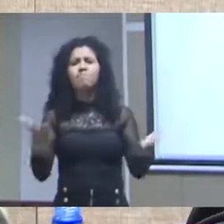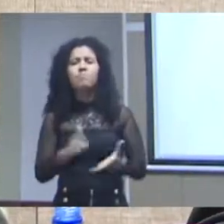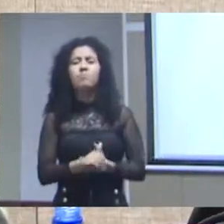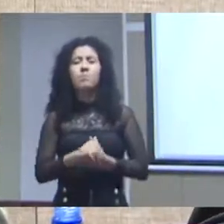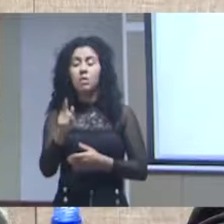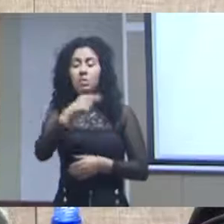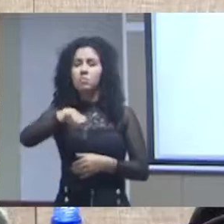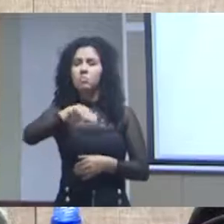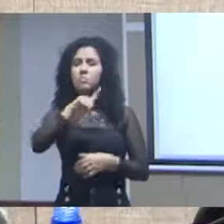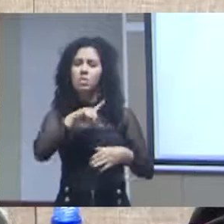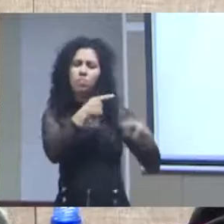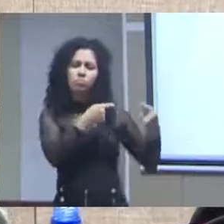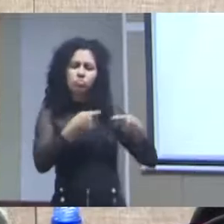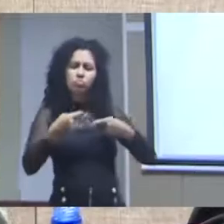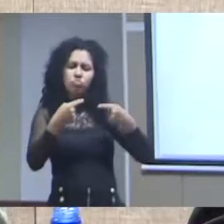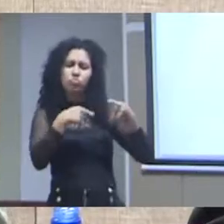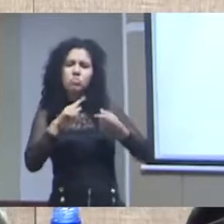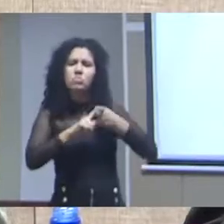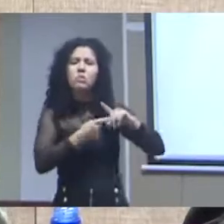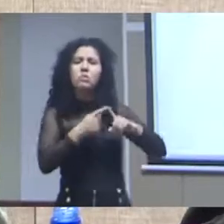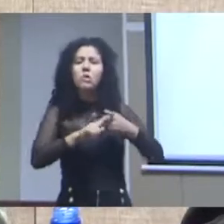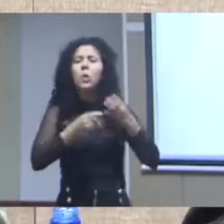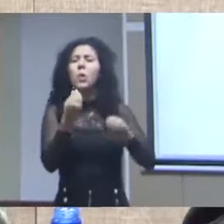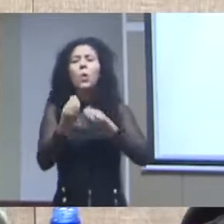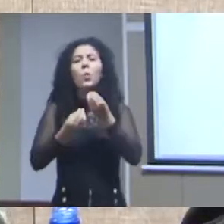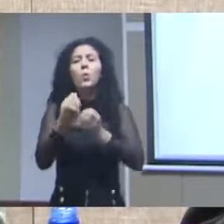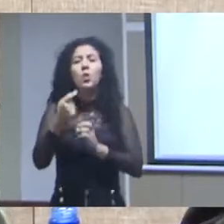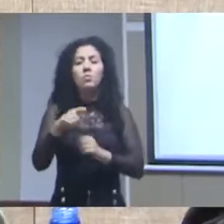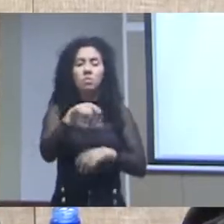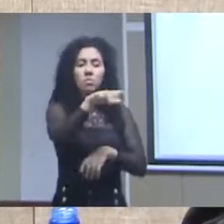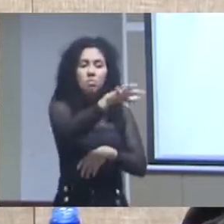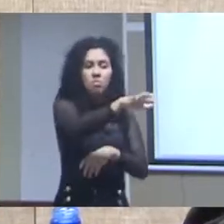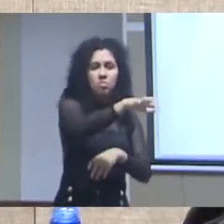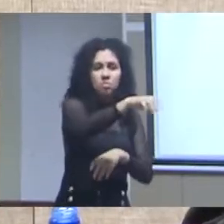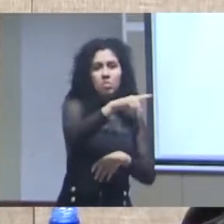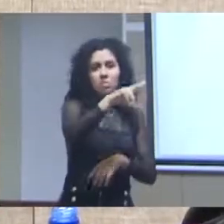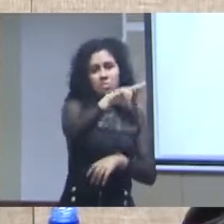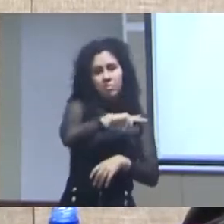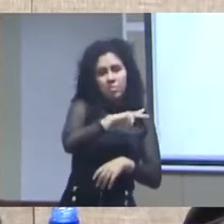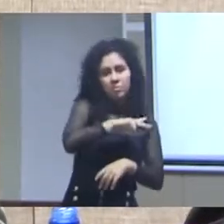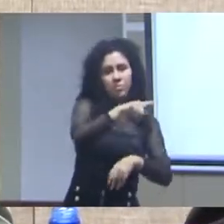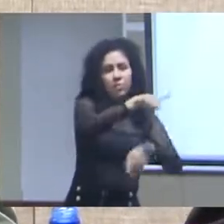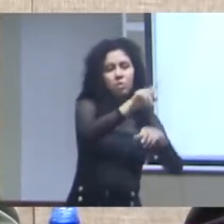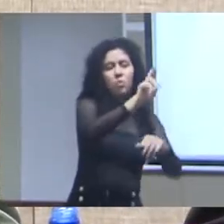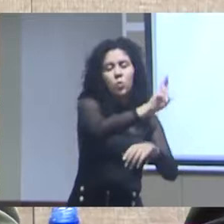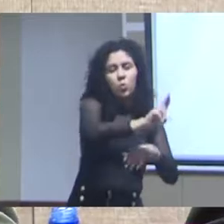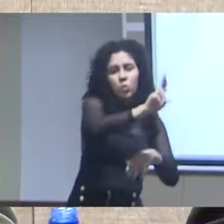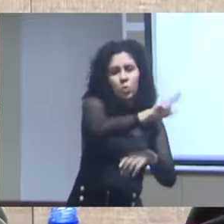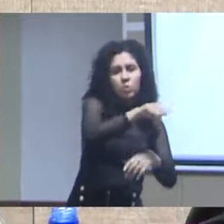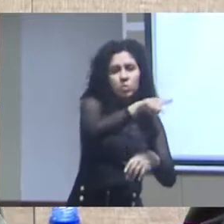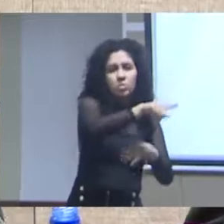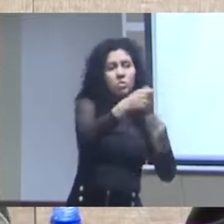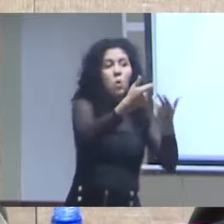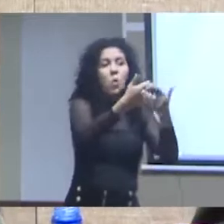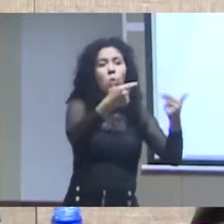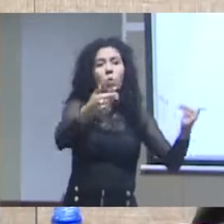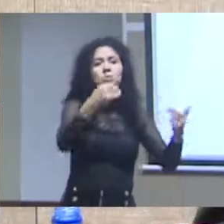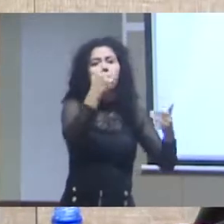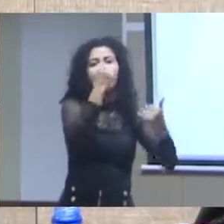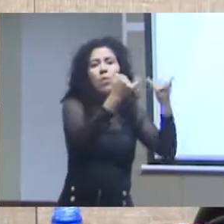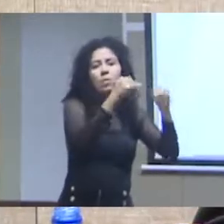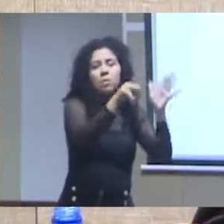setor público nós estamos aqui todos representantes de instituições públicas IBGE Fiocruz Jardim